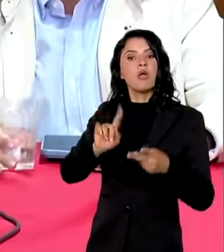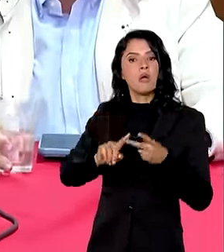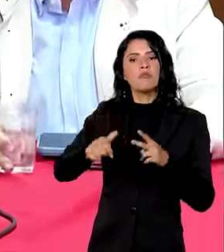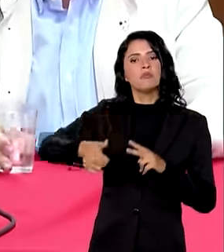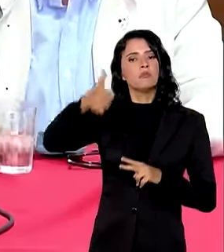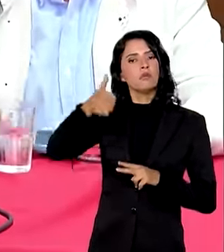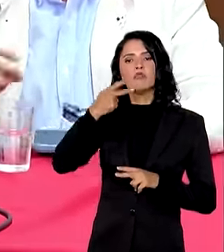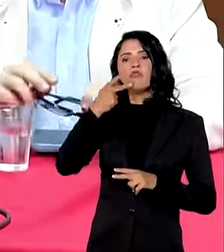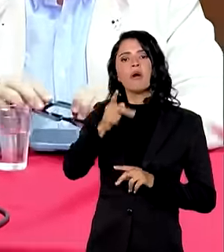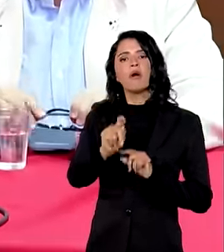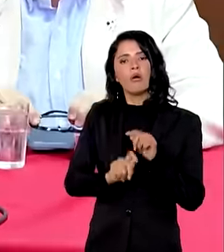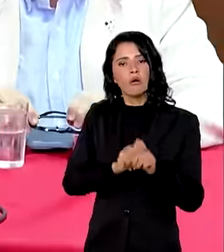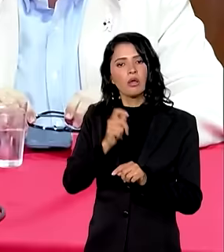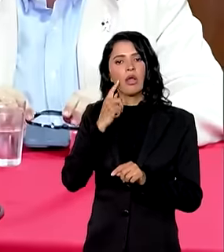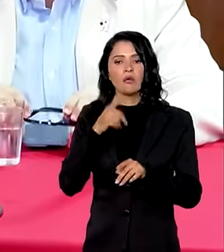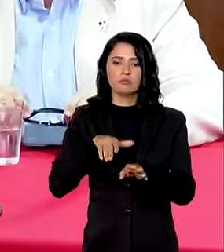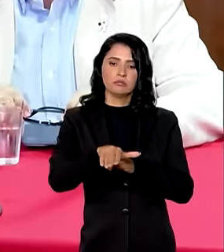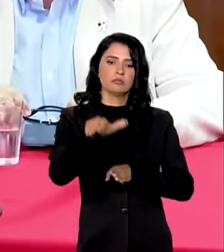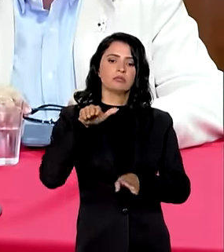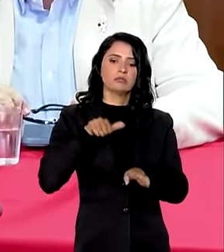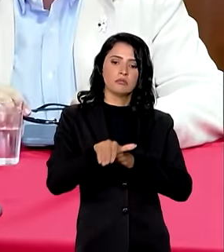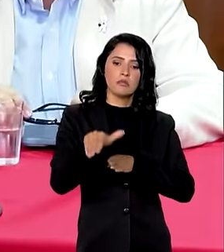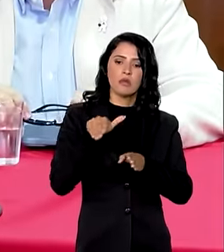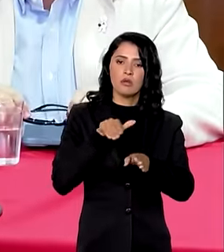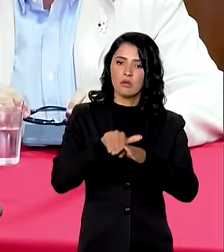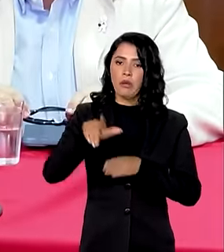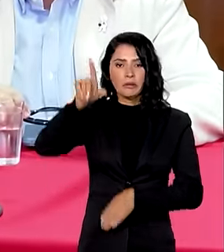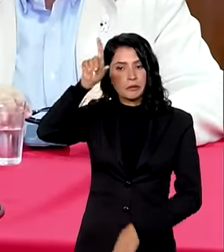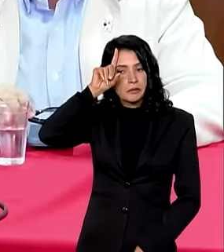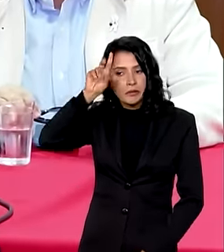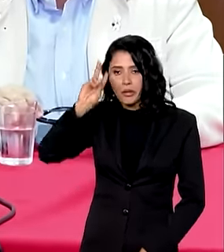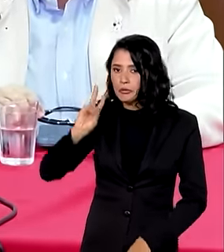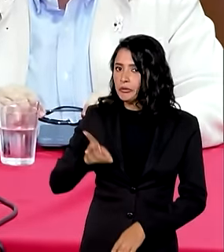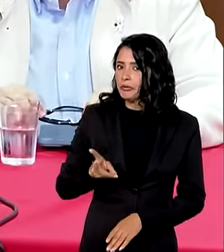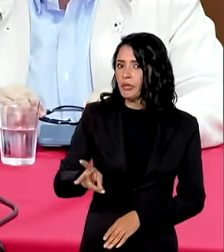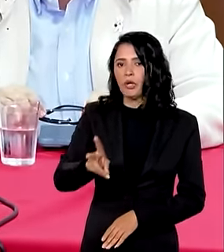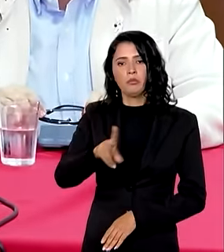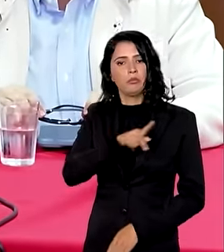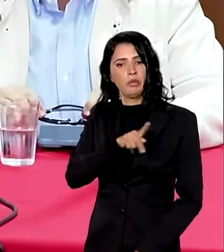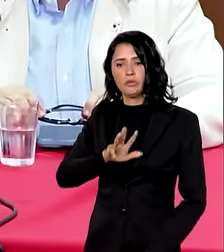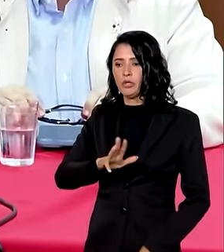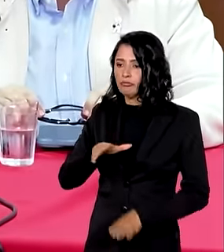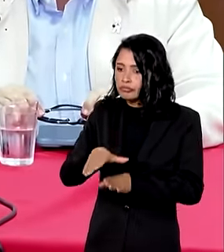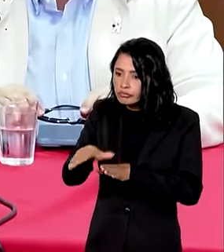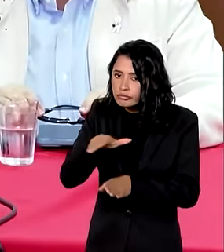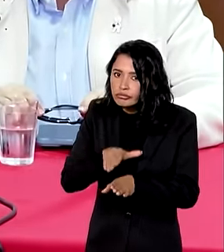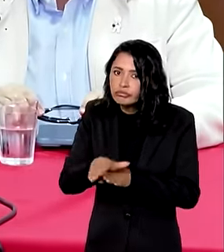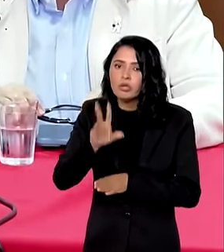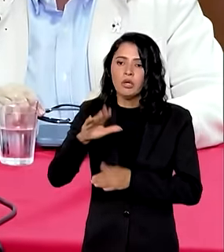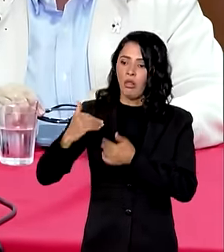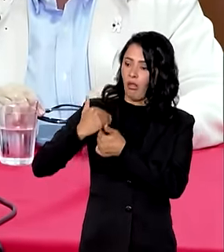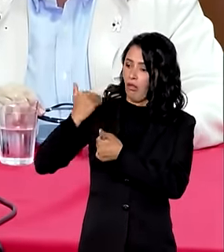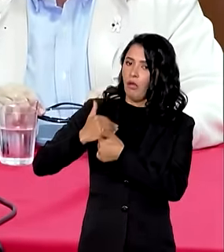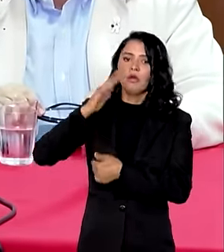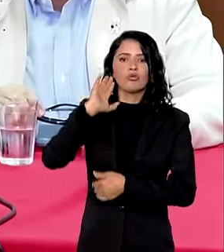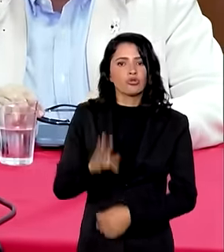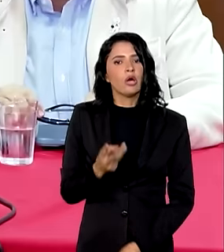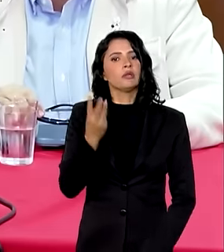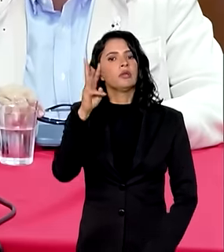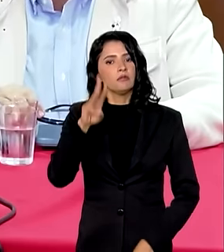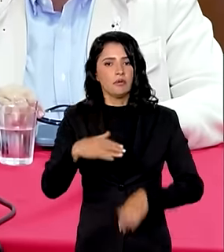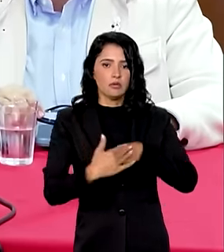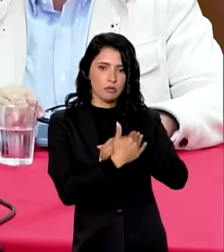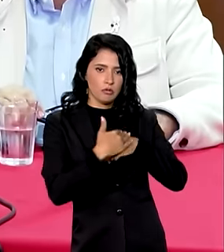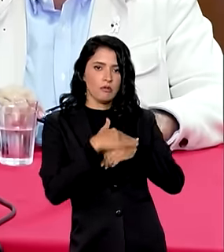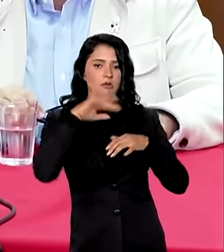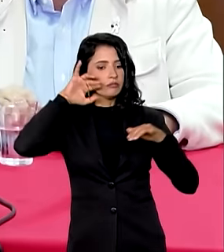reafirmar aqui a recomendação diária do presidente Lula, diária. Hoje já falamos três vezes com o presidente,